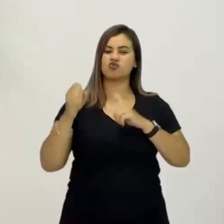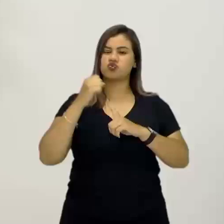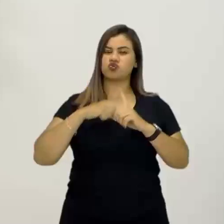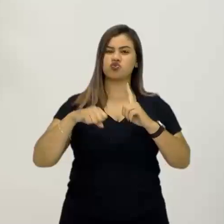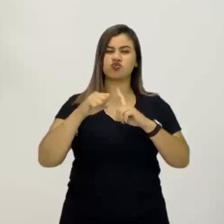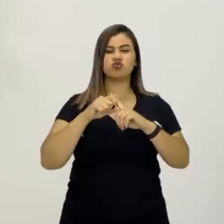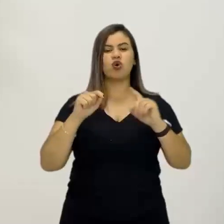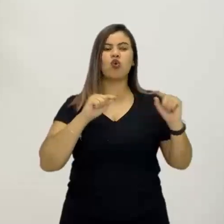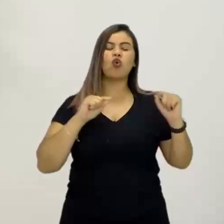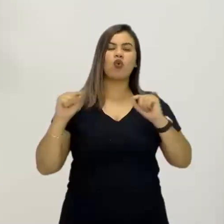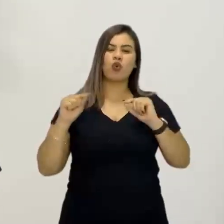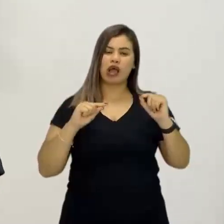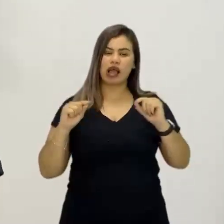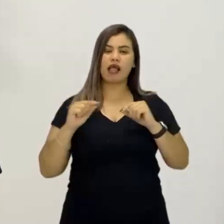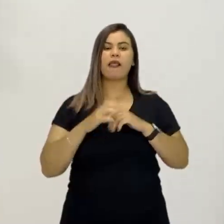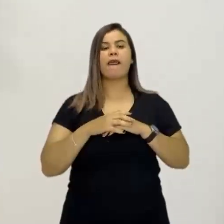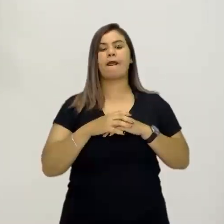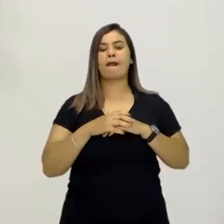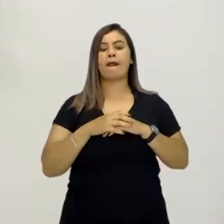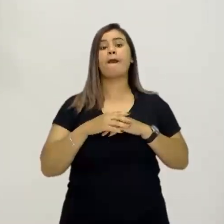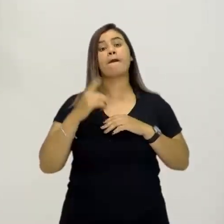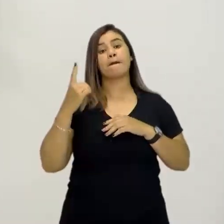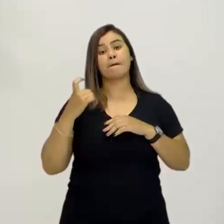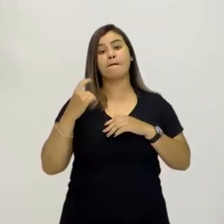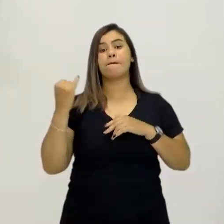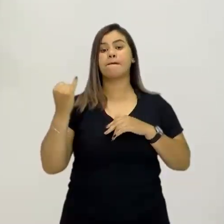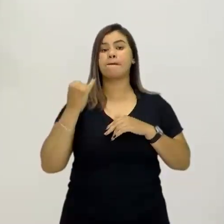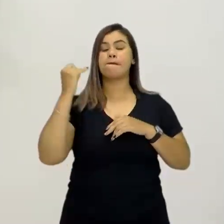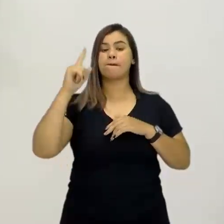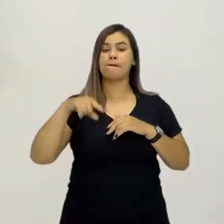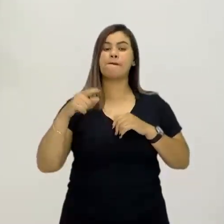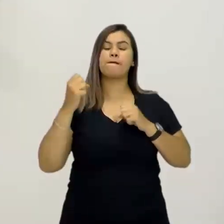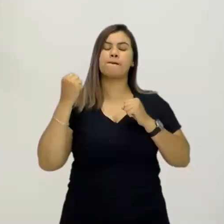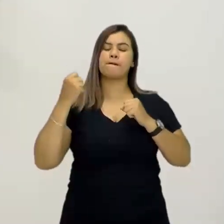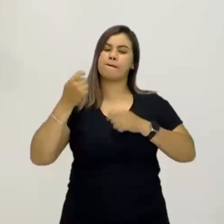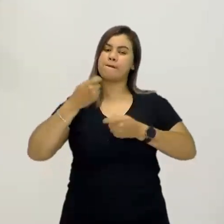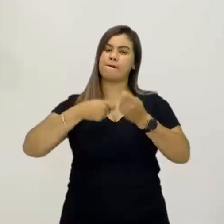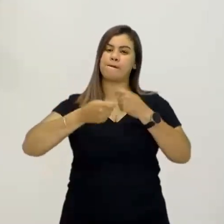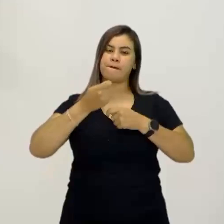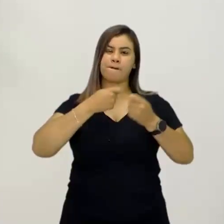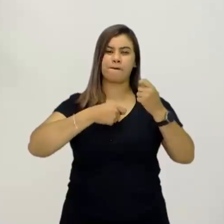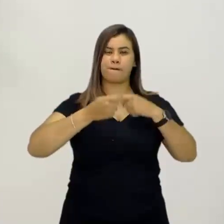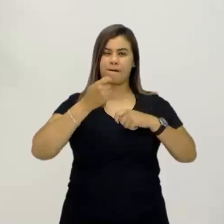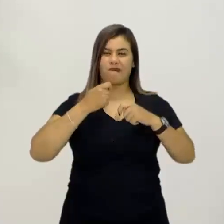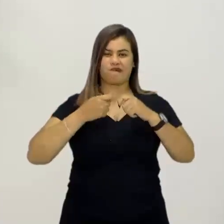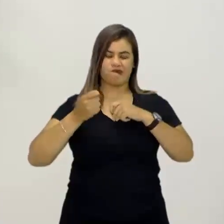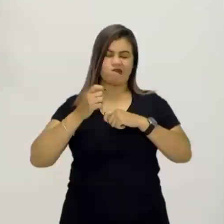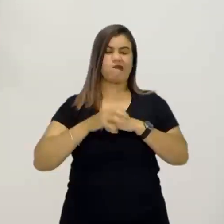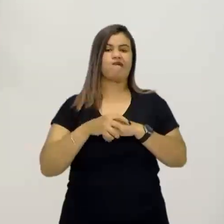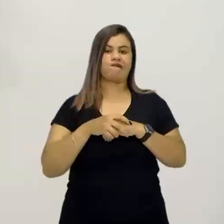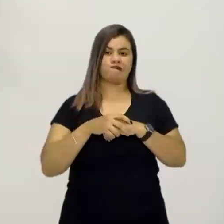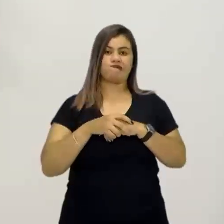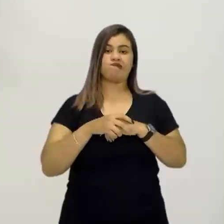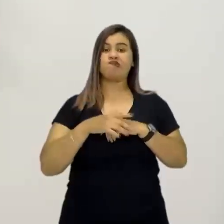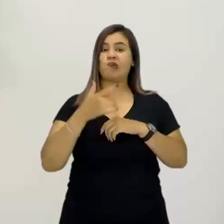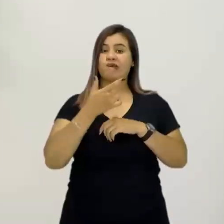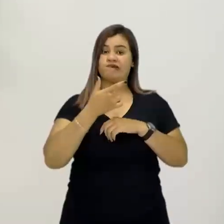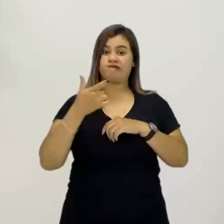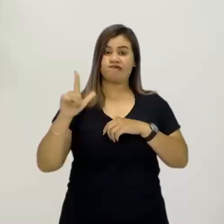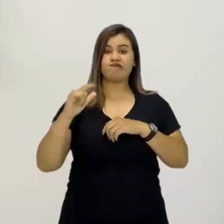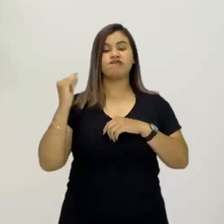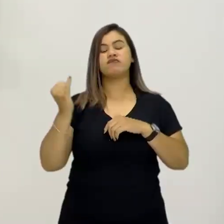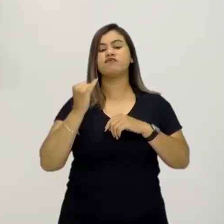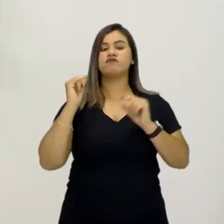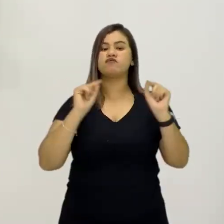forças são essas? Uma muito importante é a força da economia, o poder econômico, e outra força muito